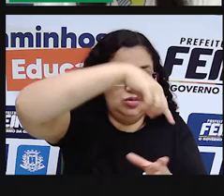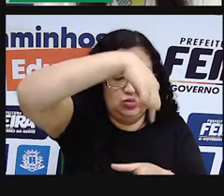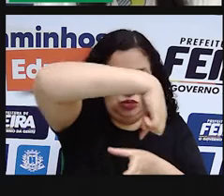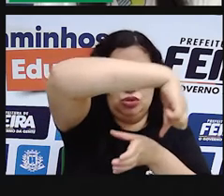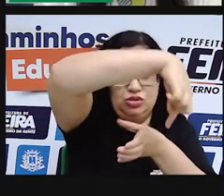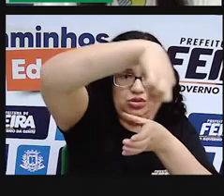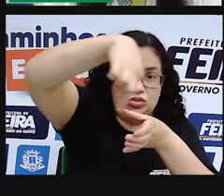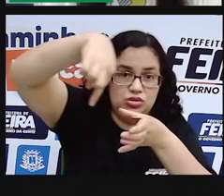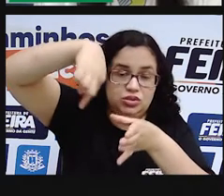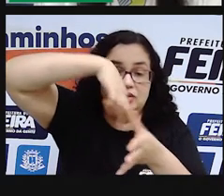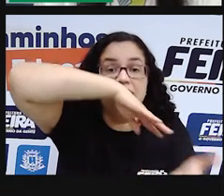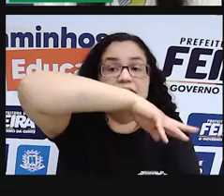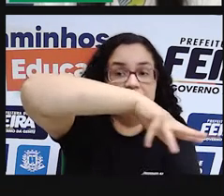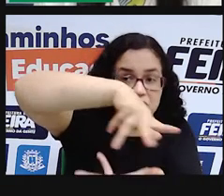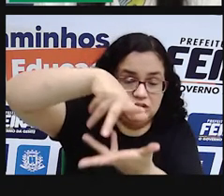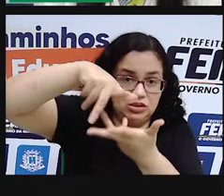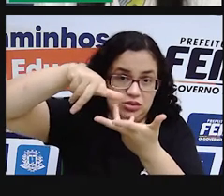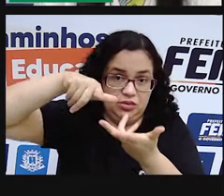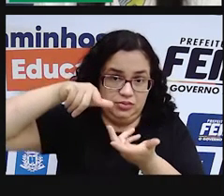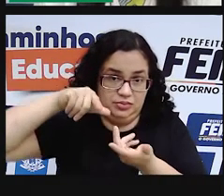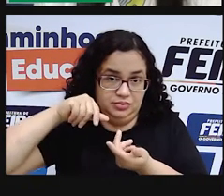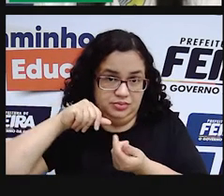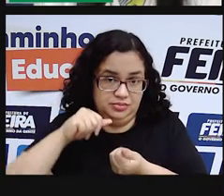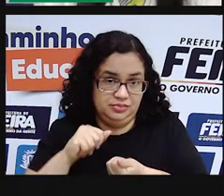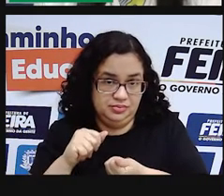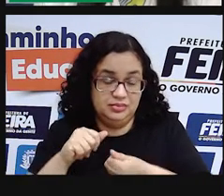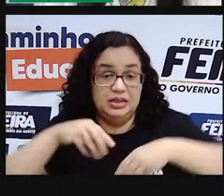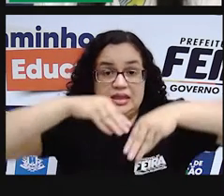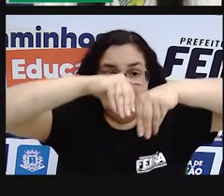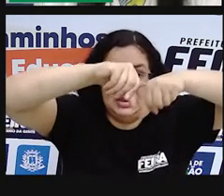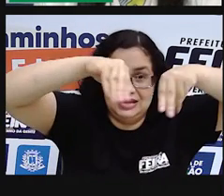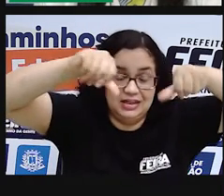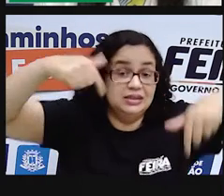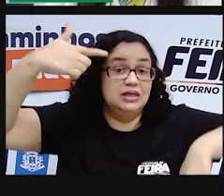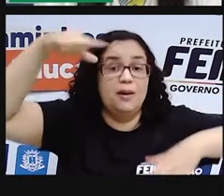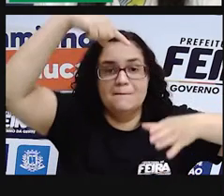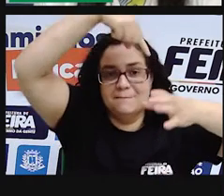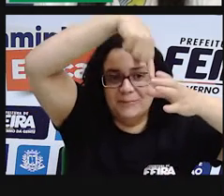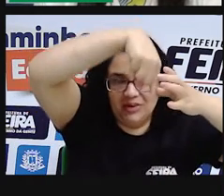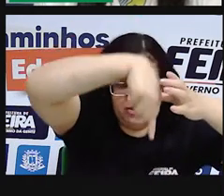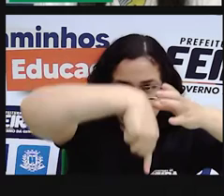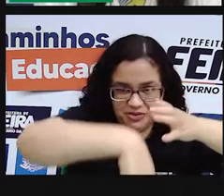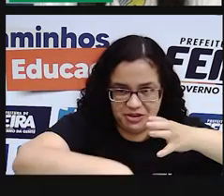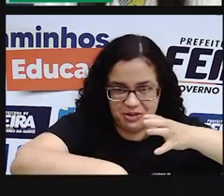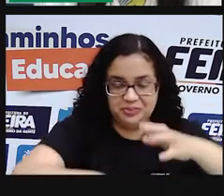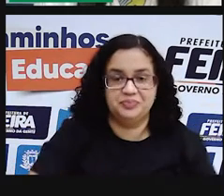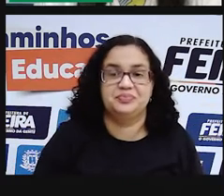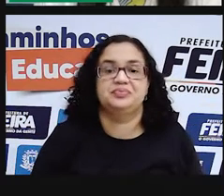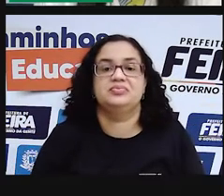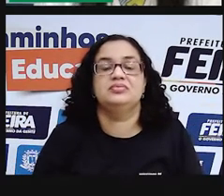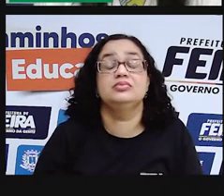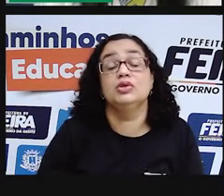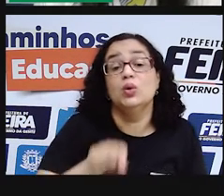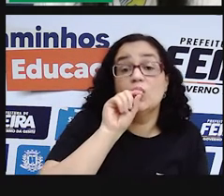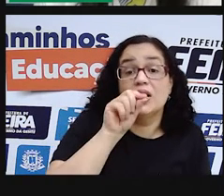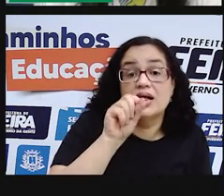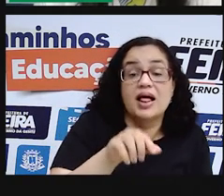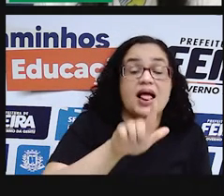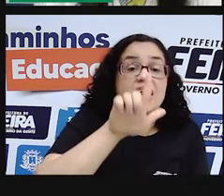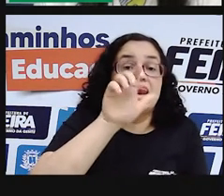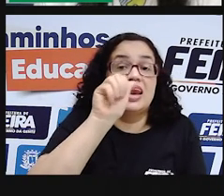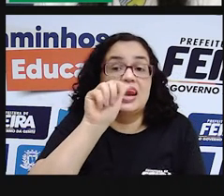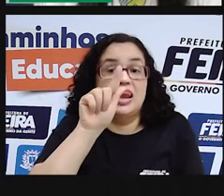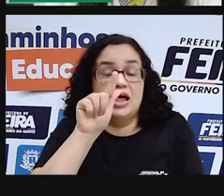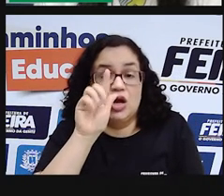de terra por todos os lados e com pouca profundidade. Então, isso seria a definição para